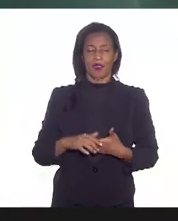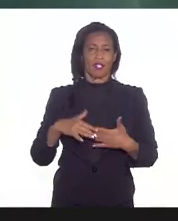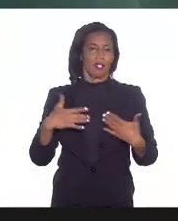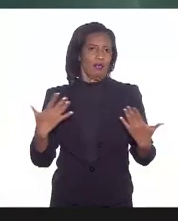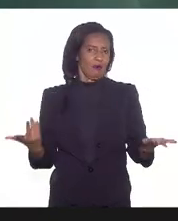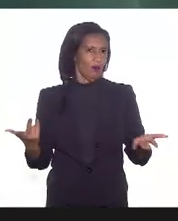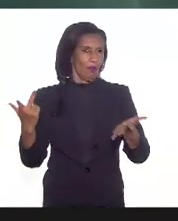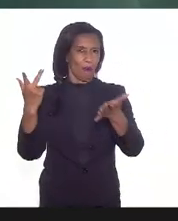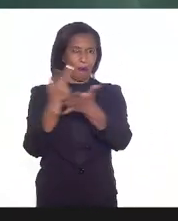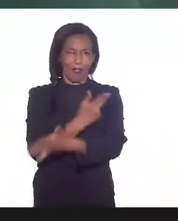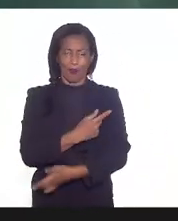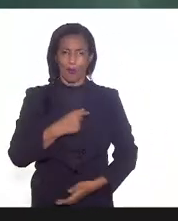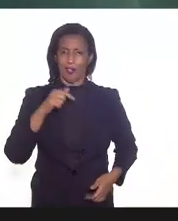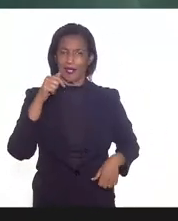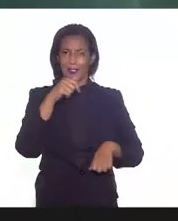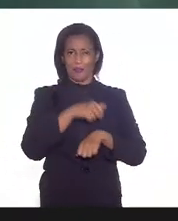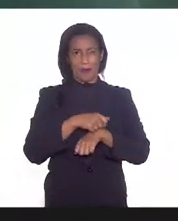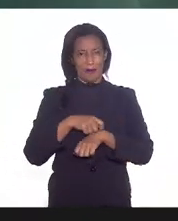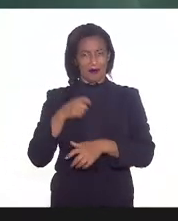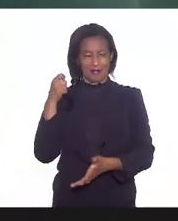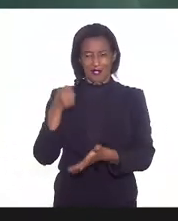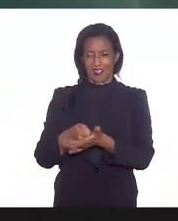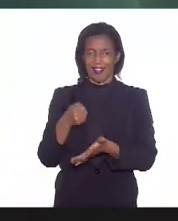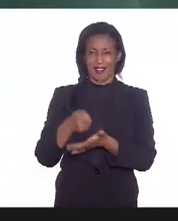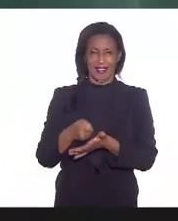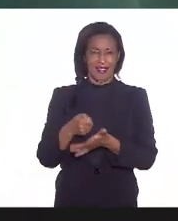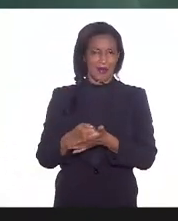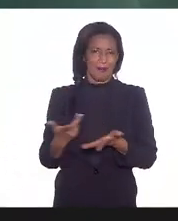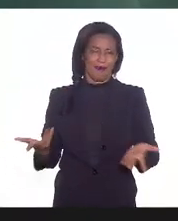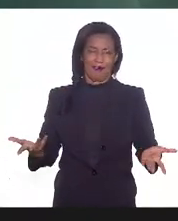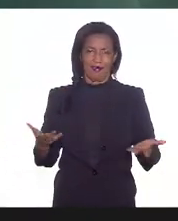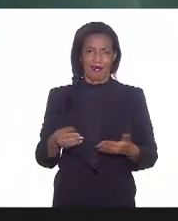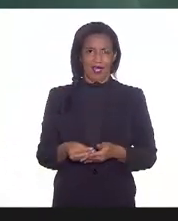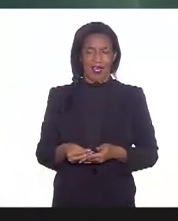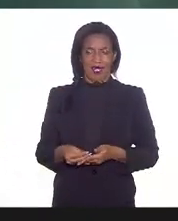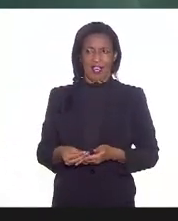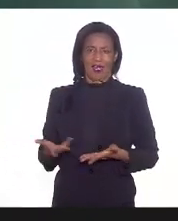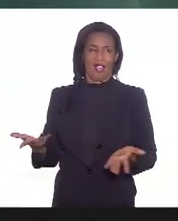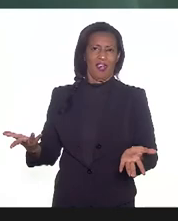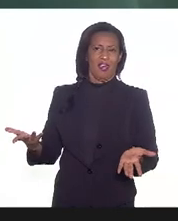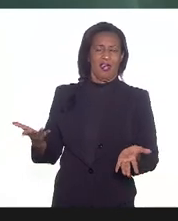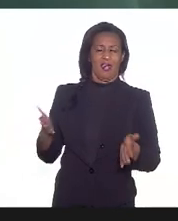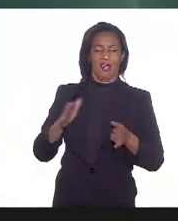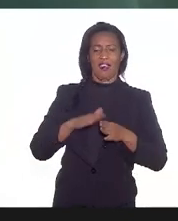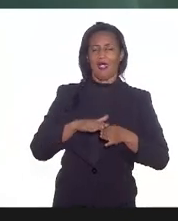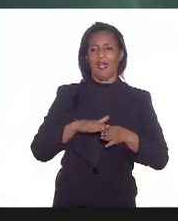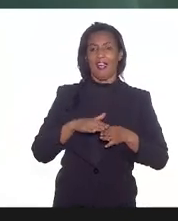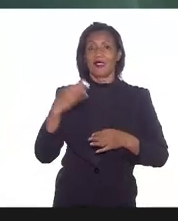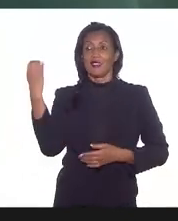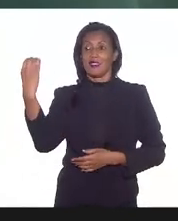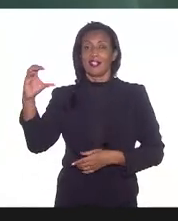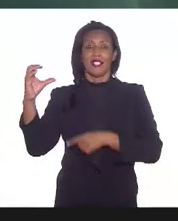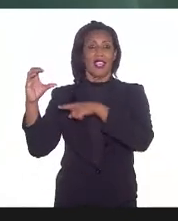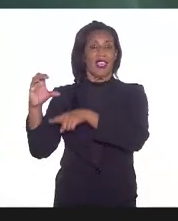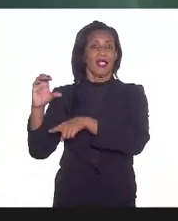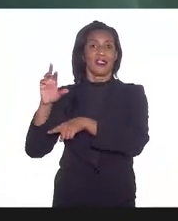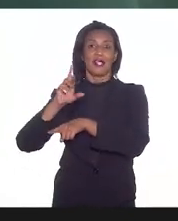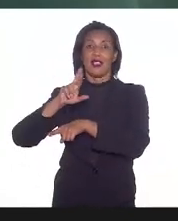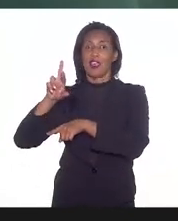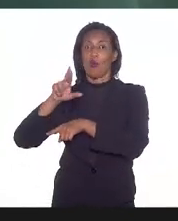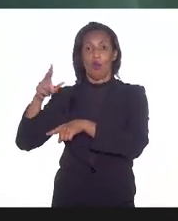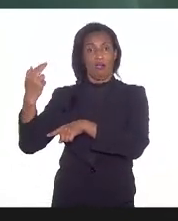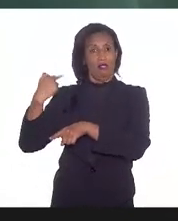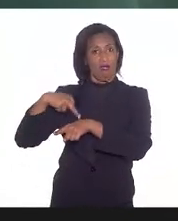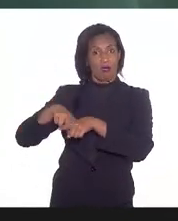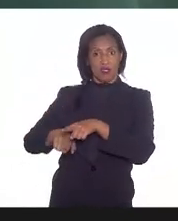absoluta nesse momento determinar algo como taxativo como cruel porque ciência não é religião